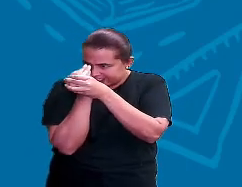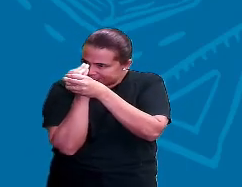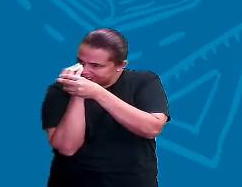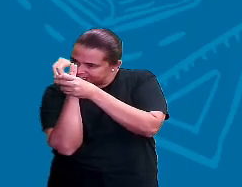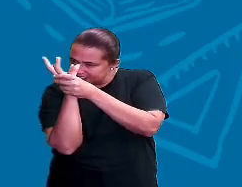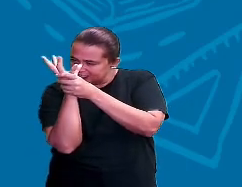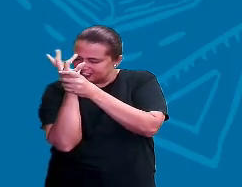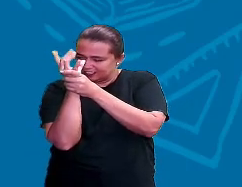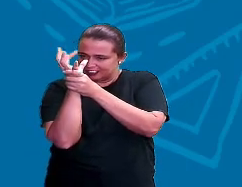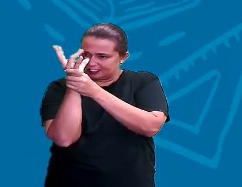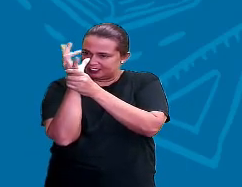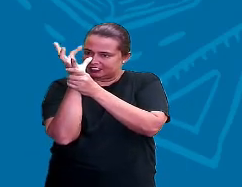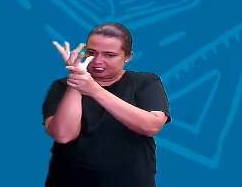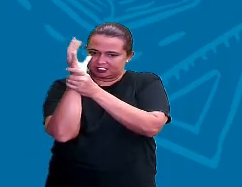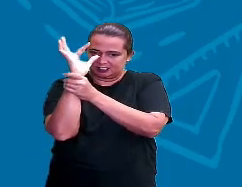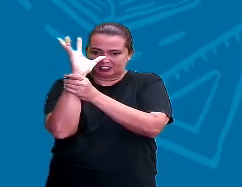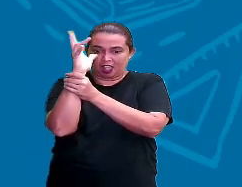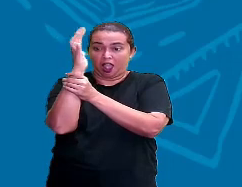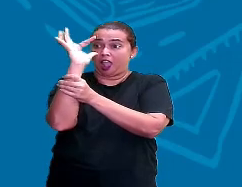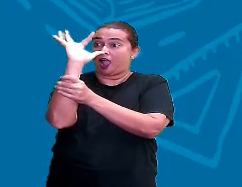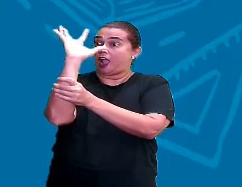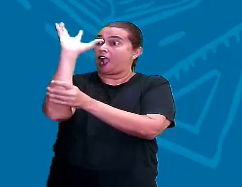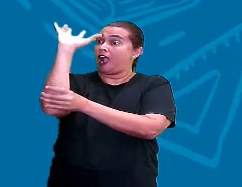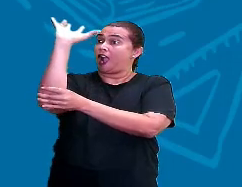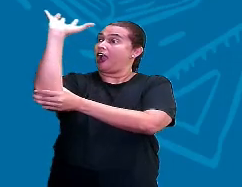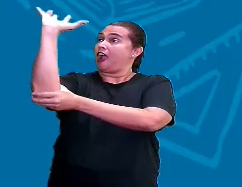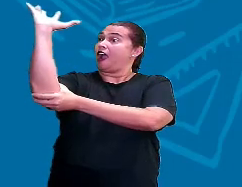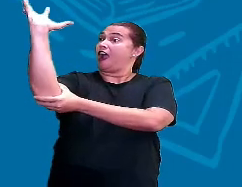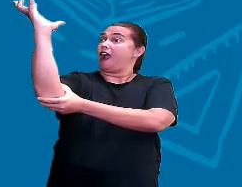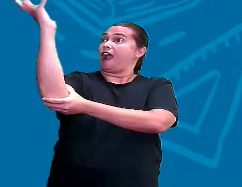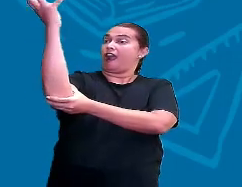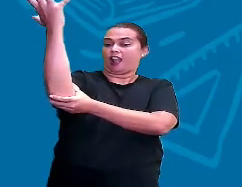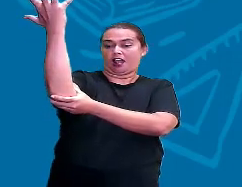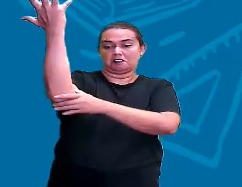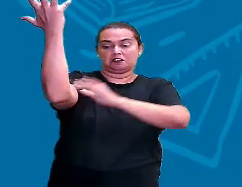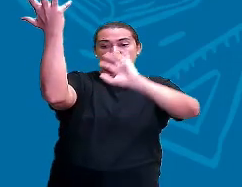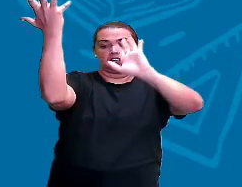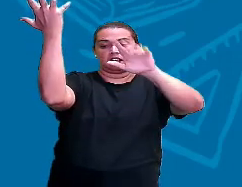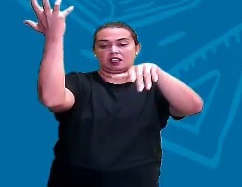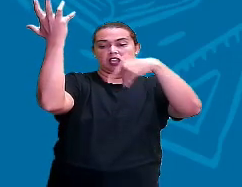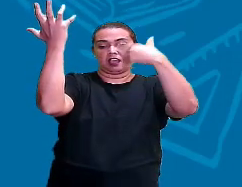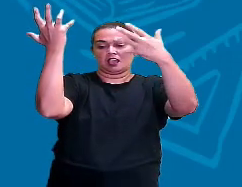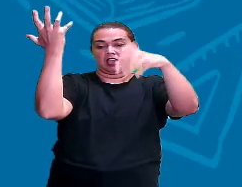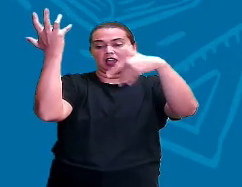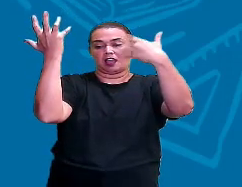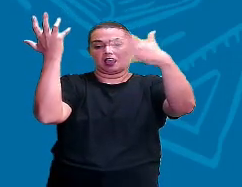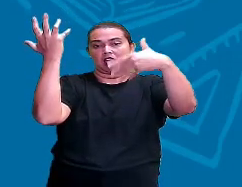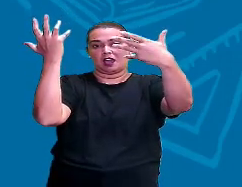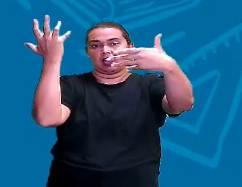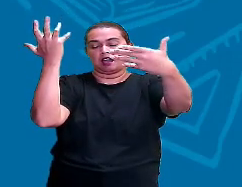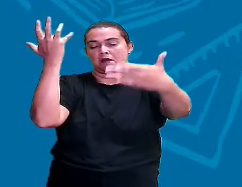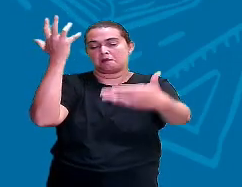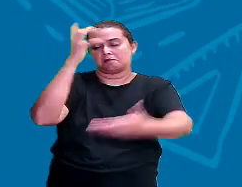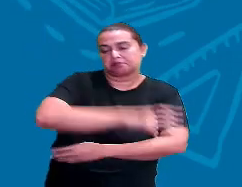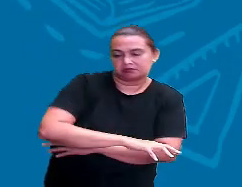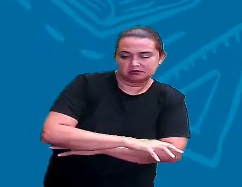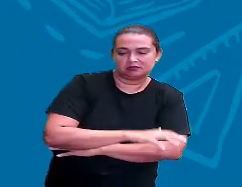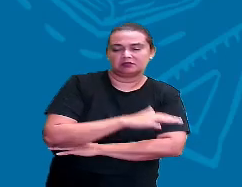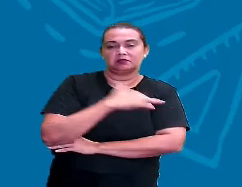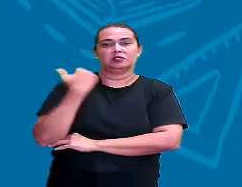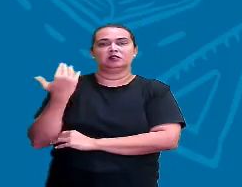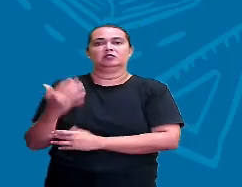falecer. As plantas vivem muito mais, podem viver muito mais do que a gente. Tá certo? Tem lá no